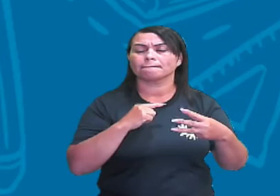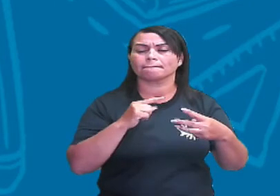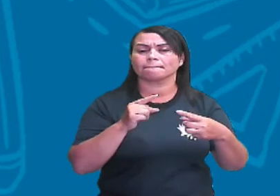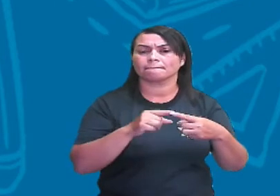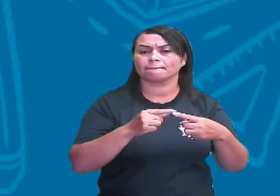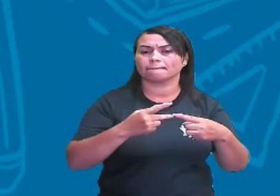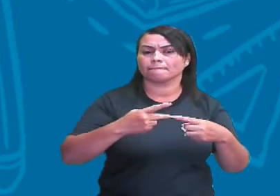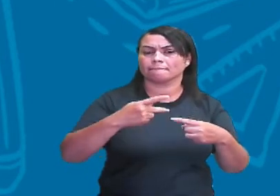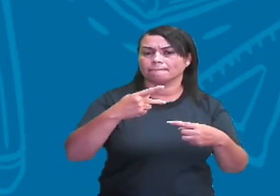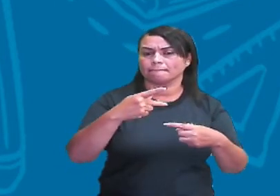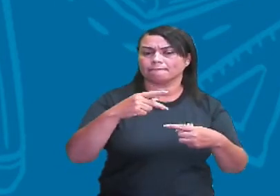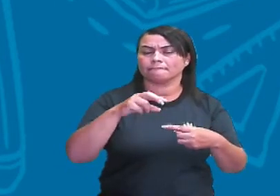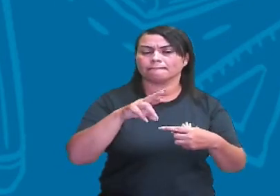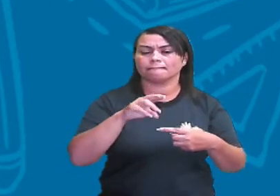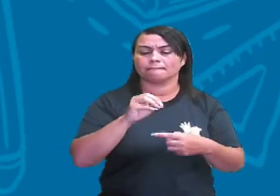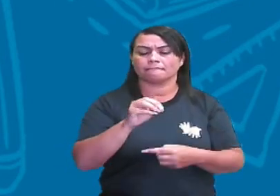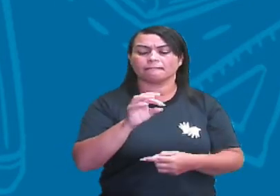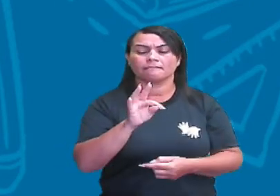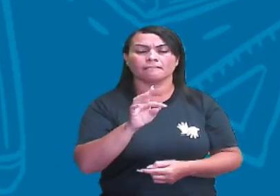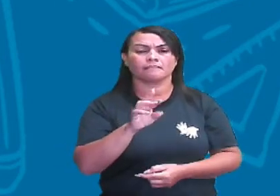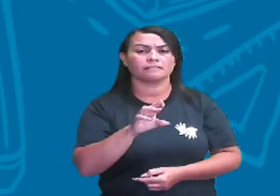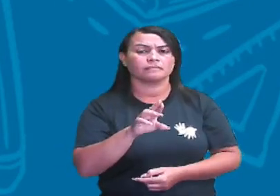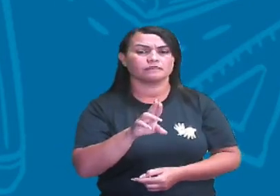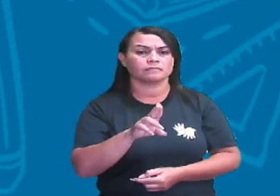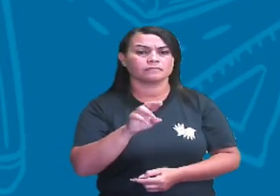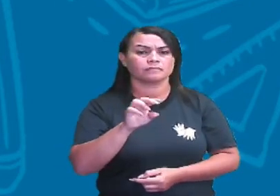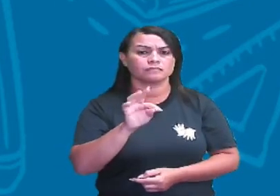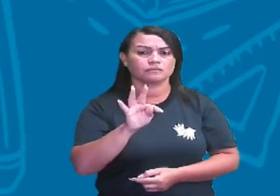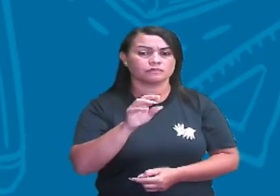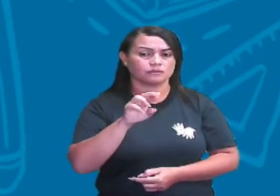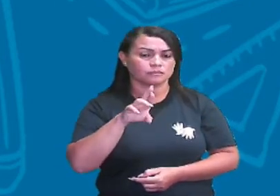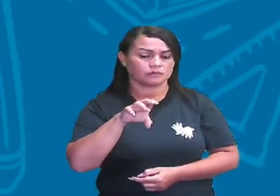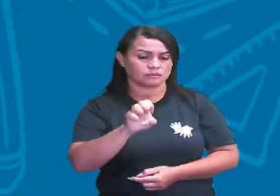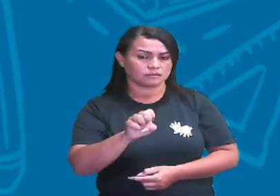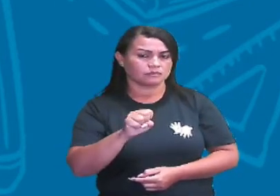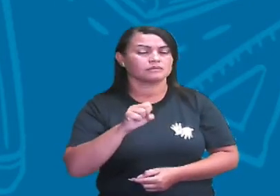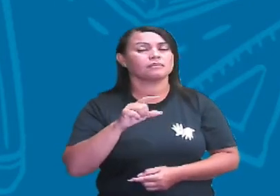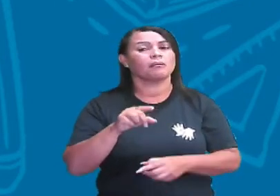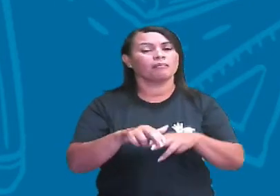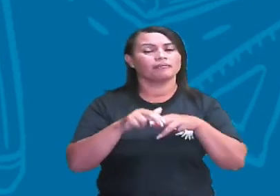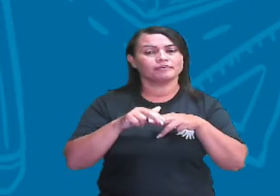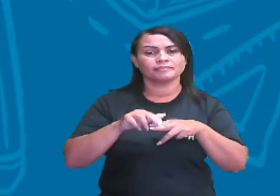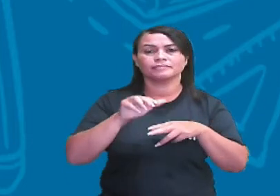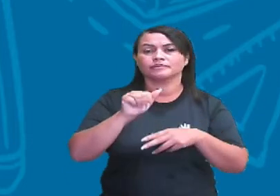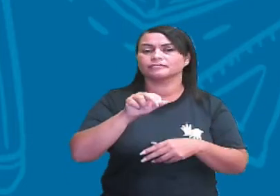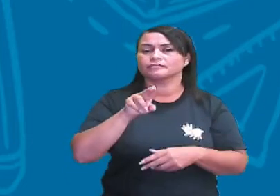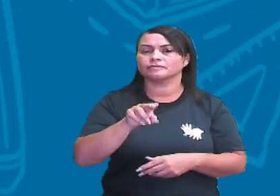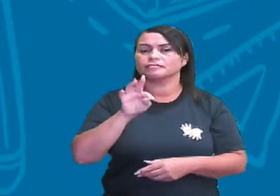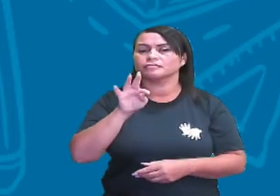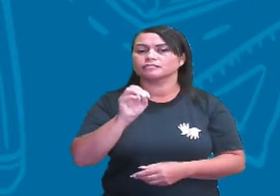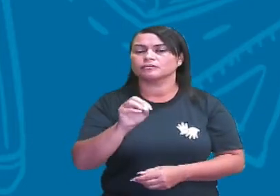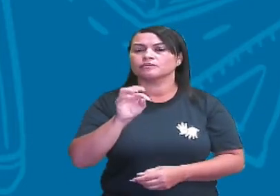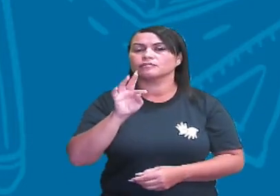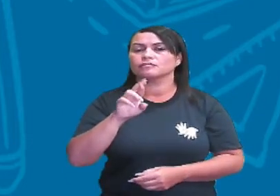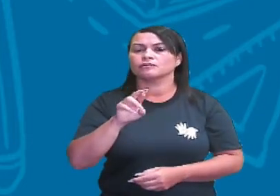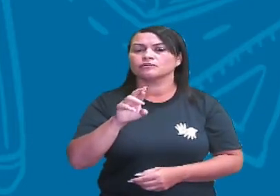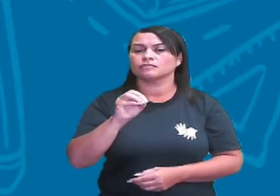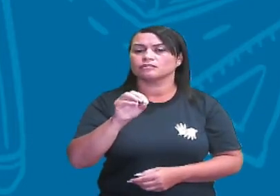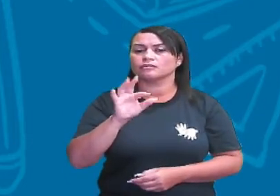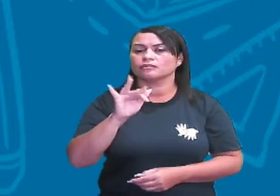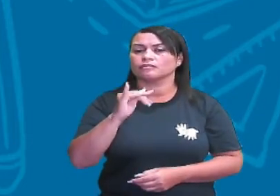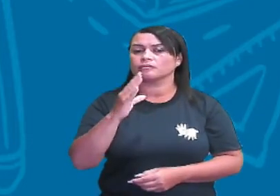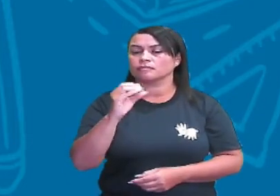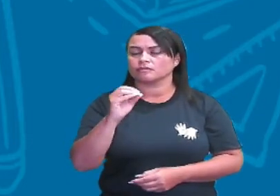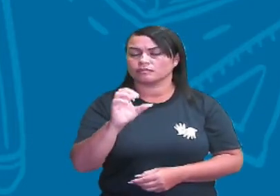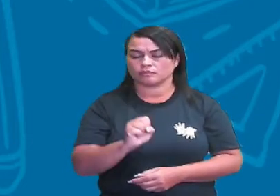produtores, que vão produzir o seu próprio alimento e, portanto, são chamados de seres autotróficos. A categoria dos